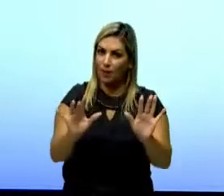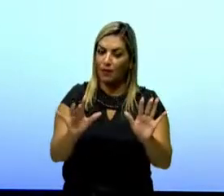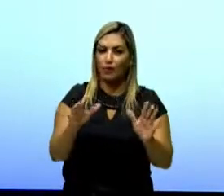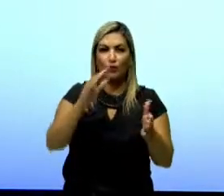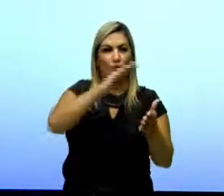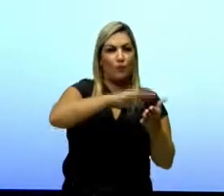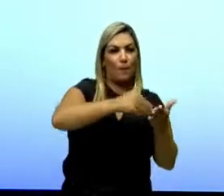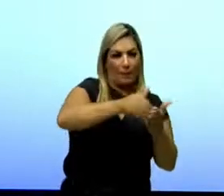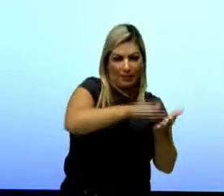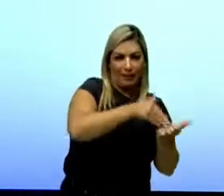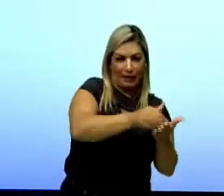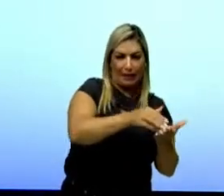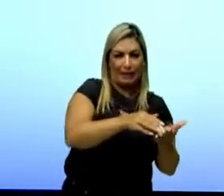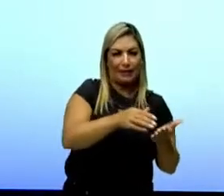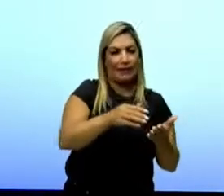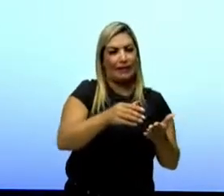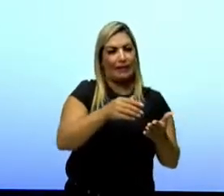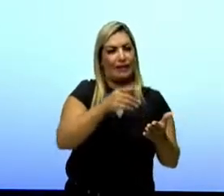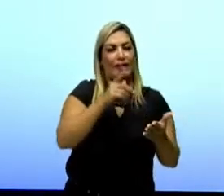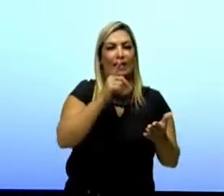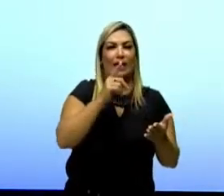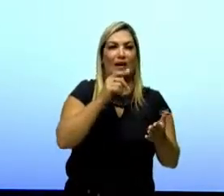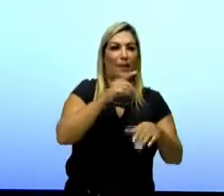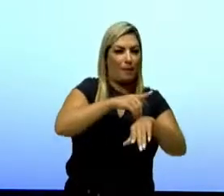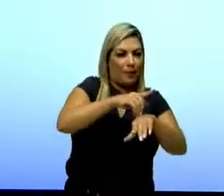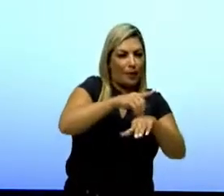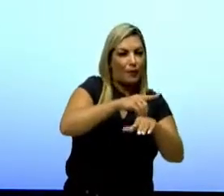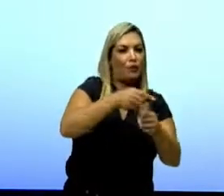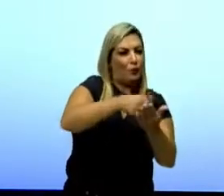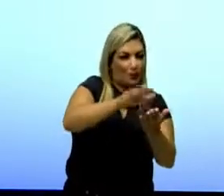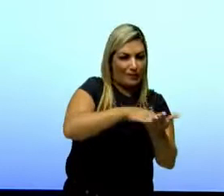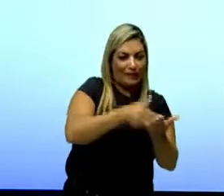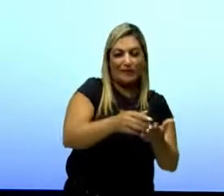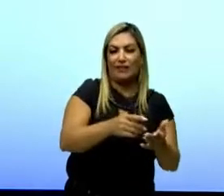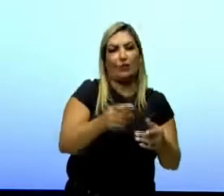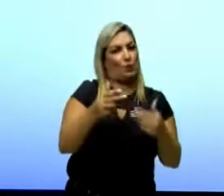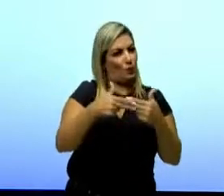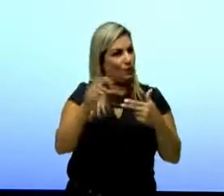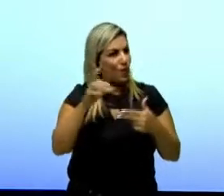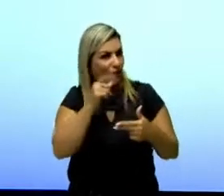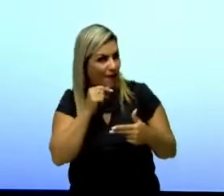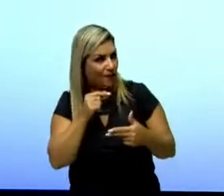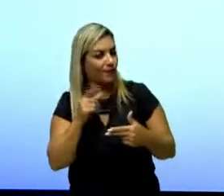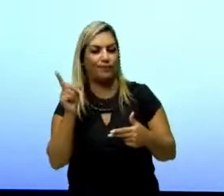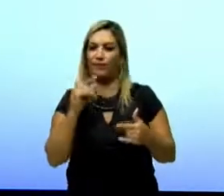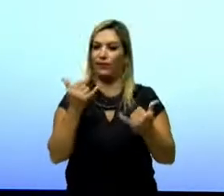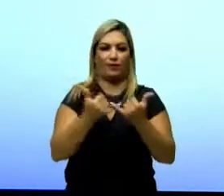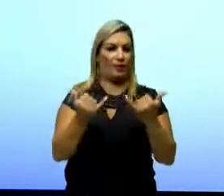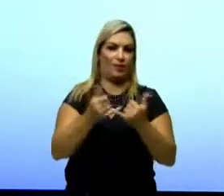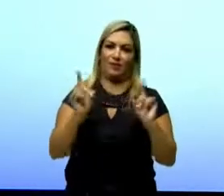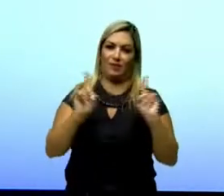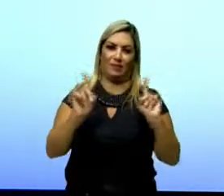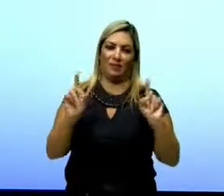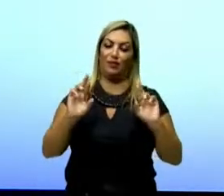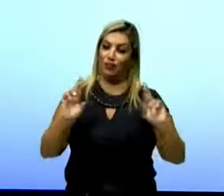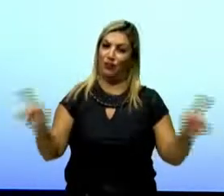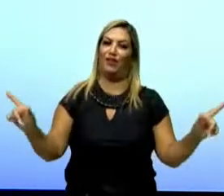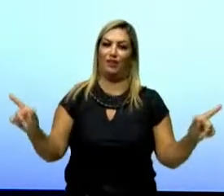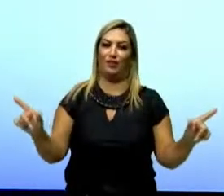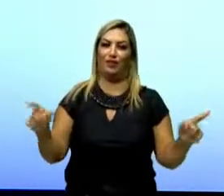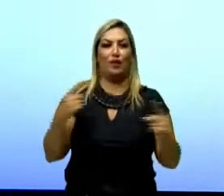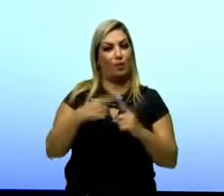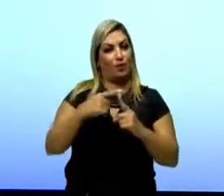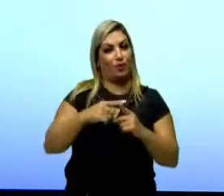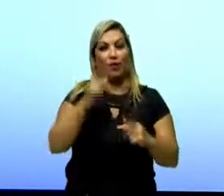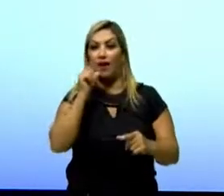margarina, manteiga, graxa, usando apenas água. Porque eles não são semelhantes. Porque a água é uma substância polar